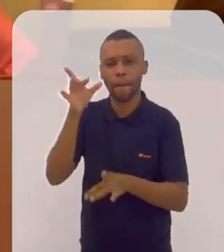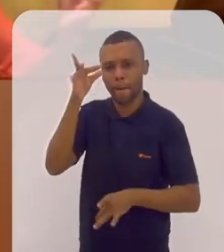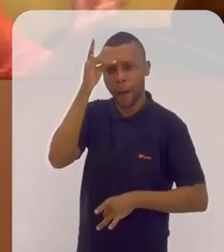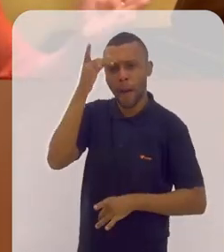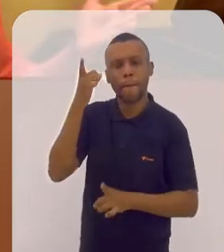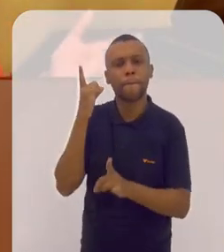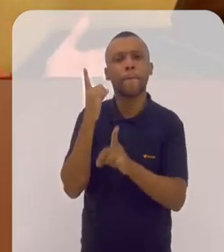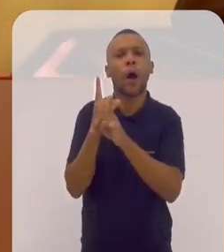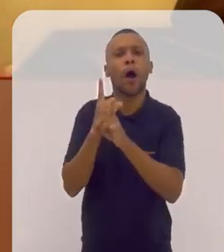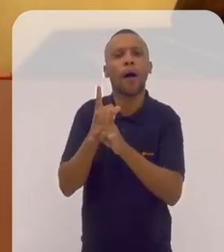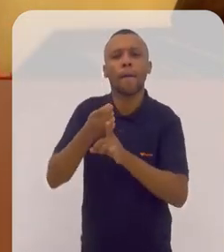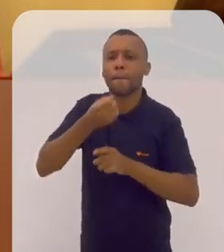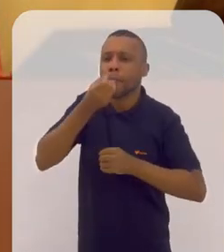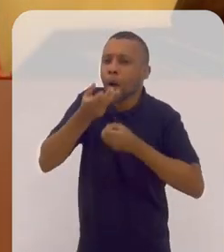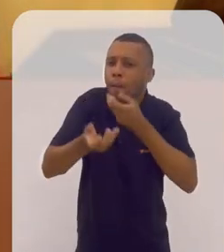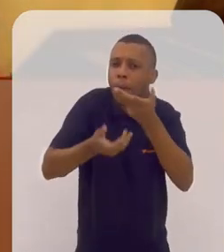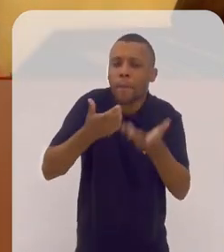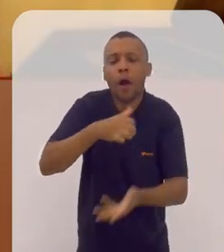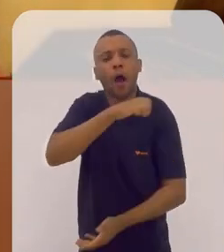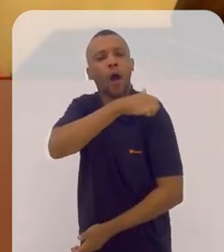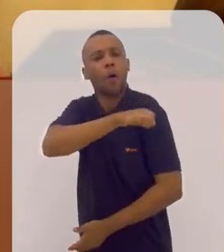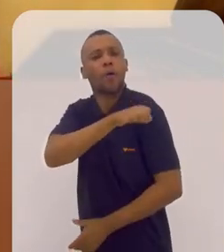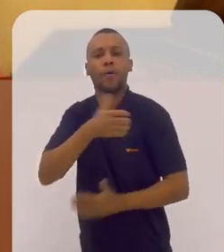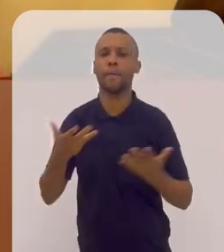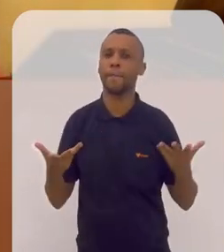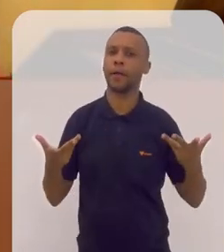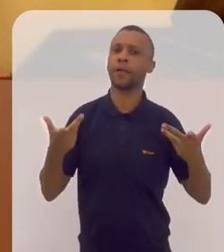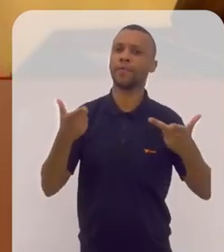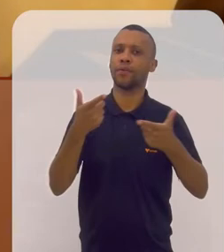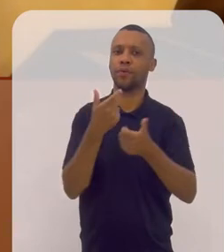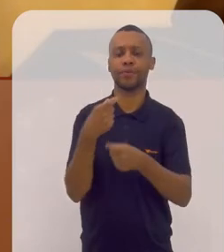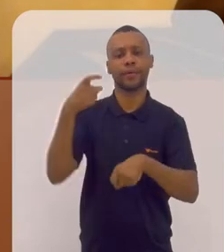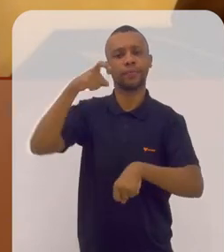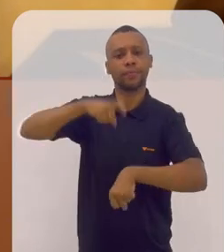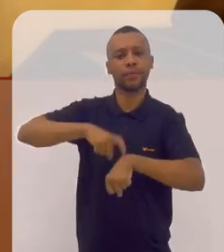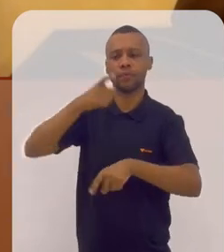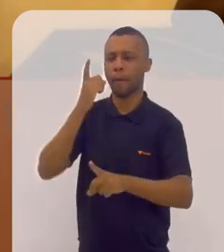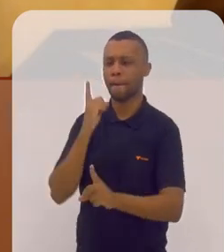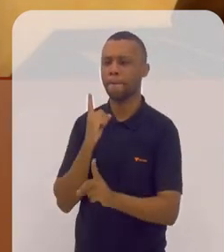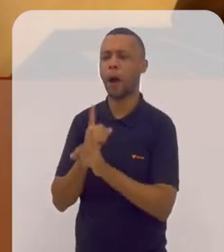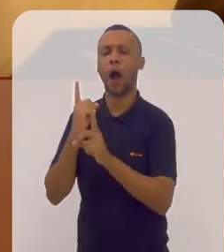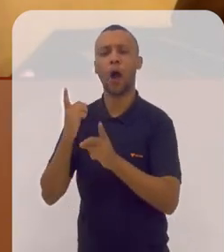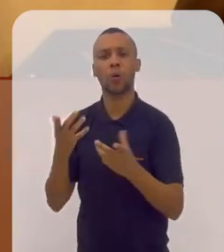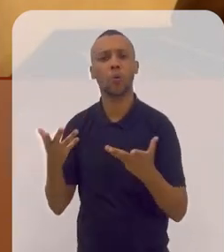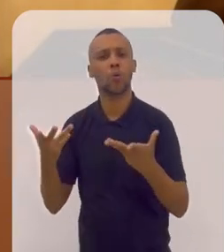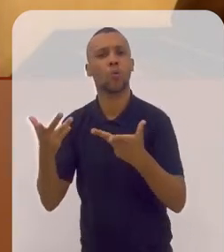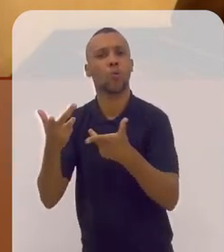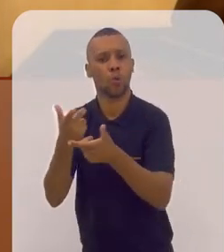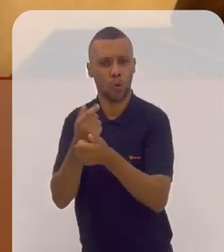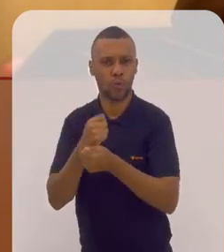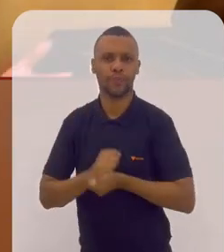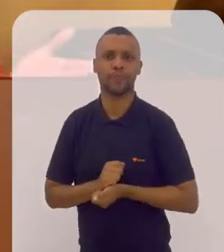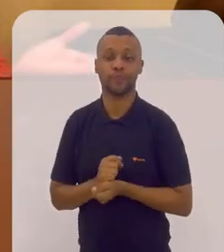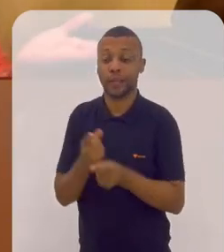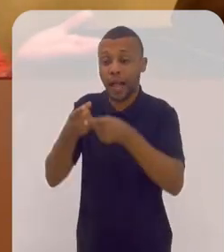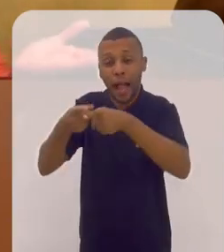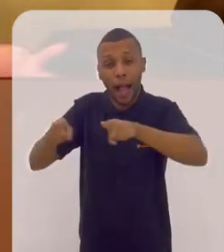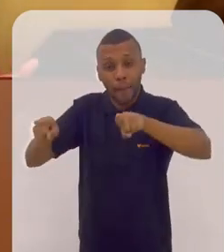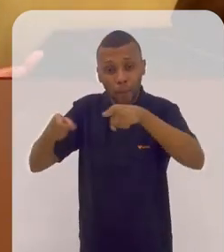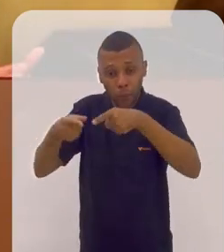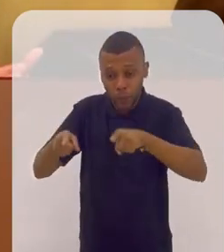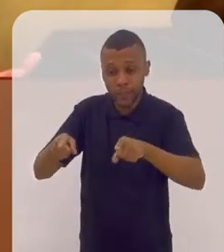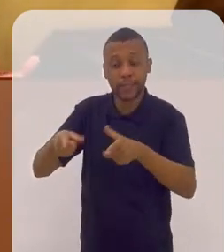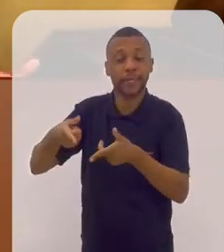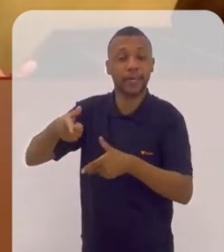e narra o Rio de Janeiro maravilhoso daquele momento, que para ele foi uma grande descoberta e a